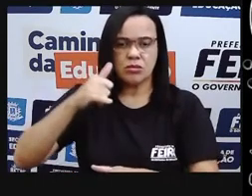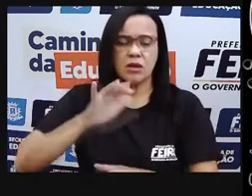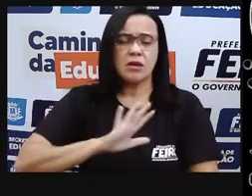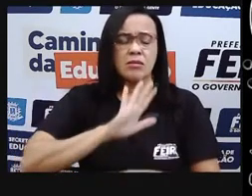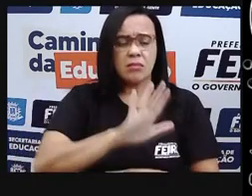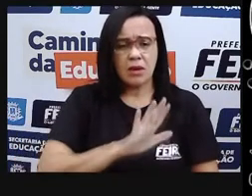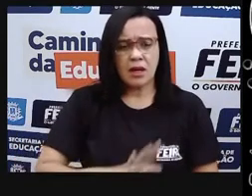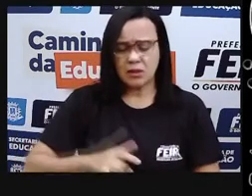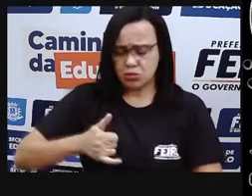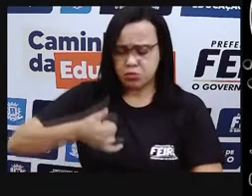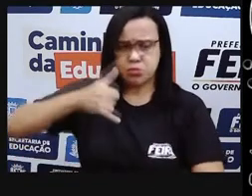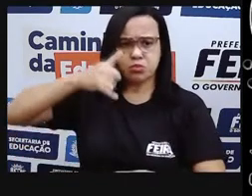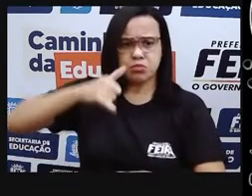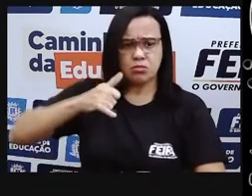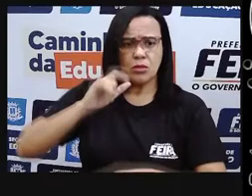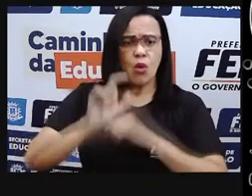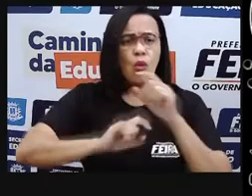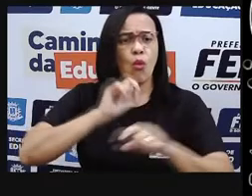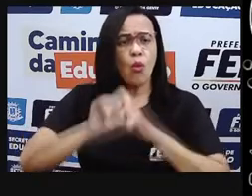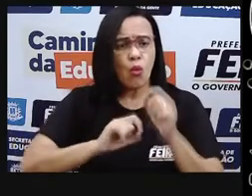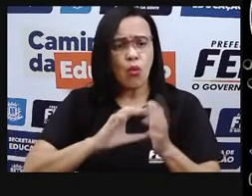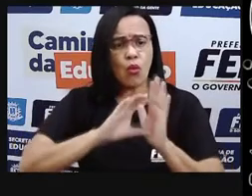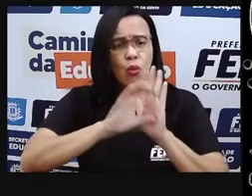Então, afinal, o que é energia?